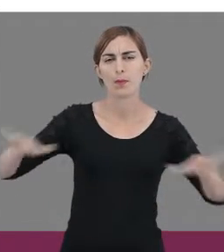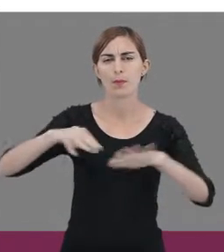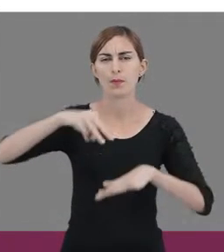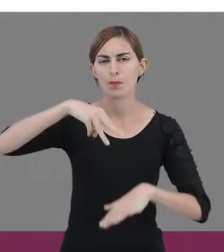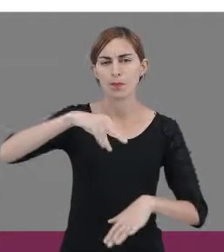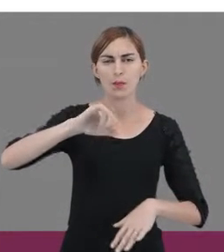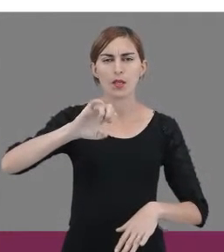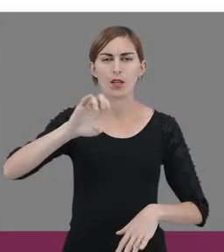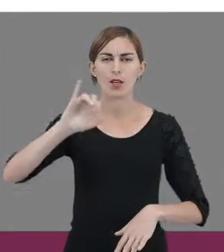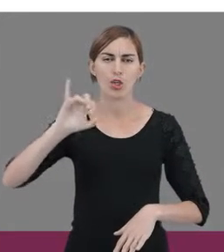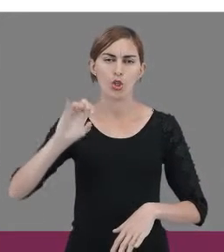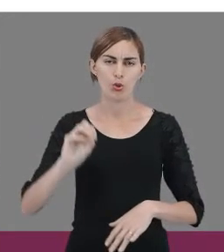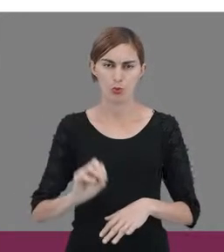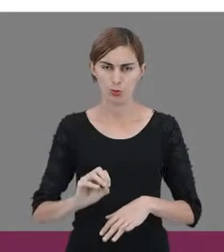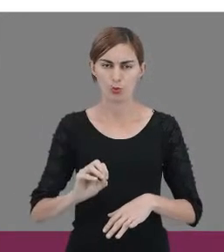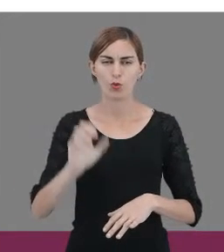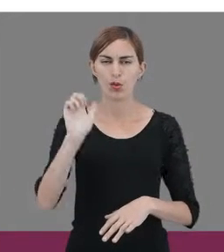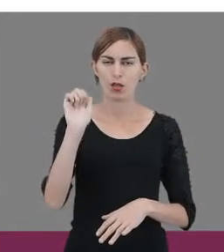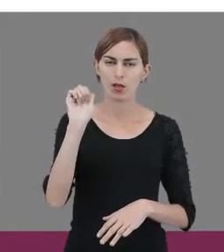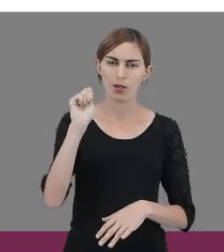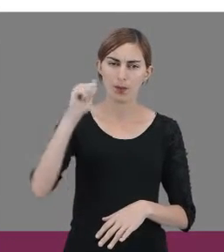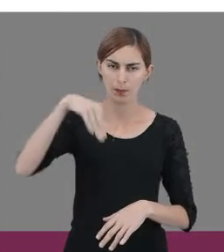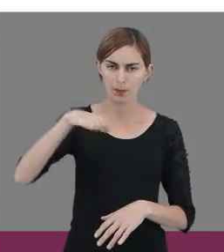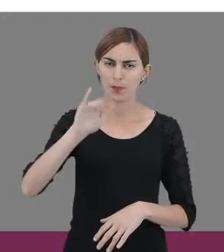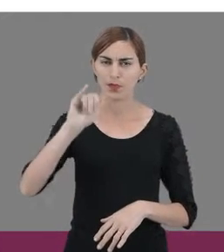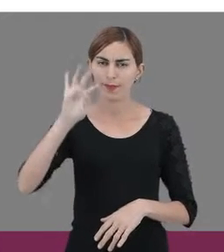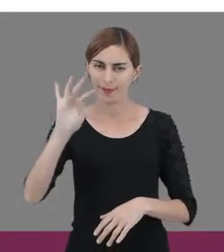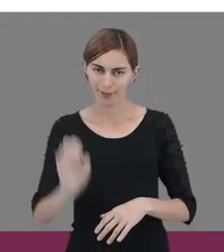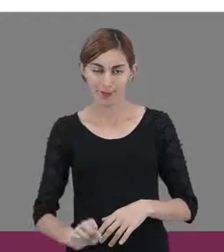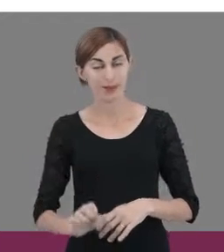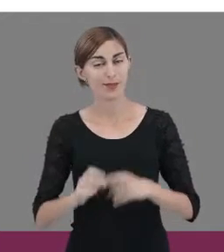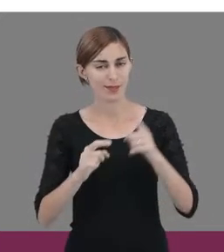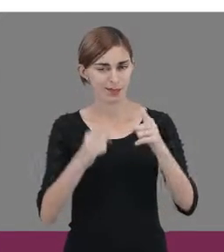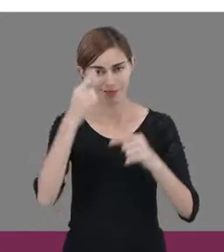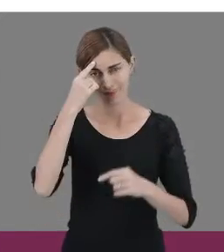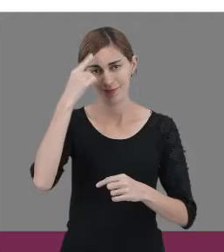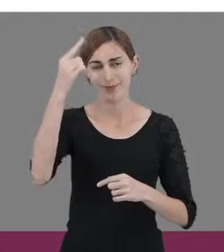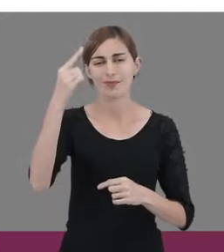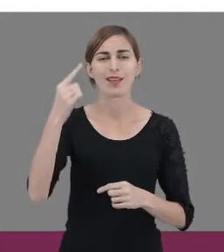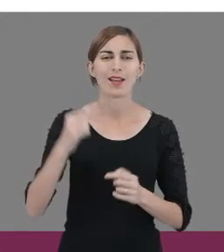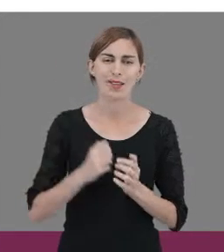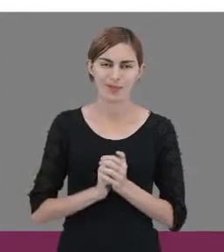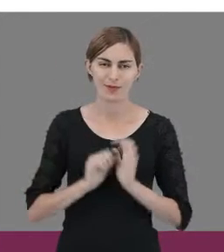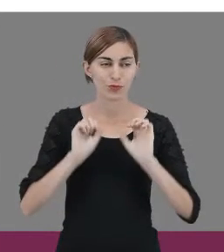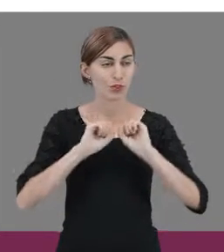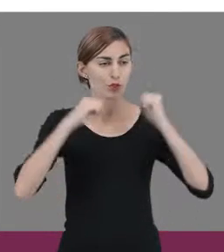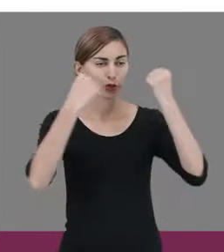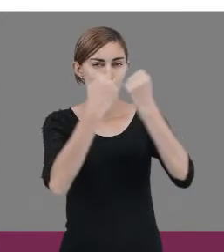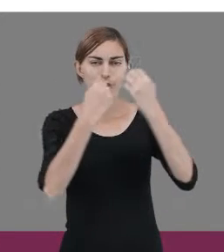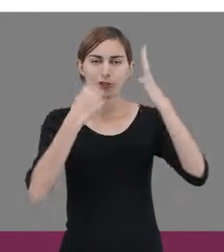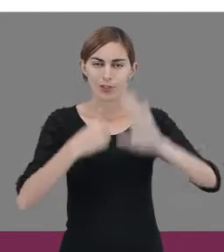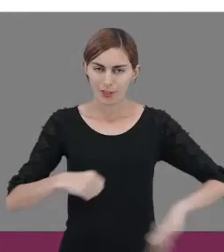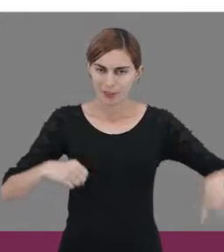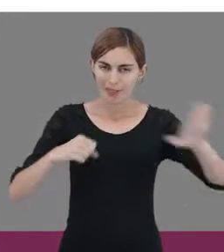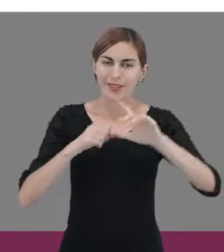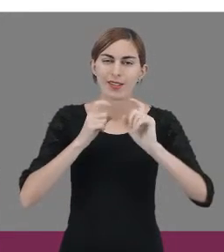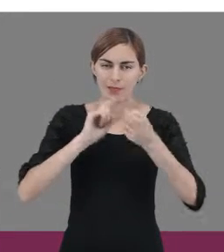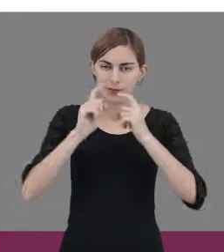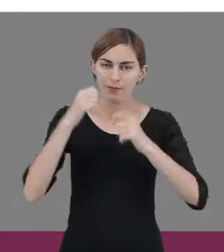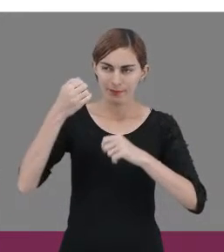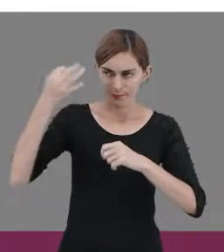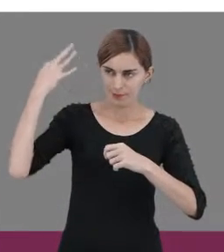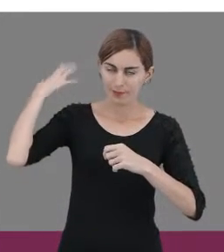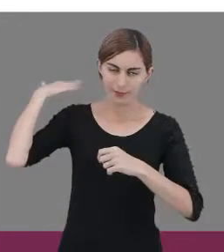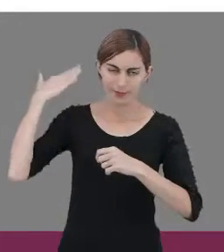ambiente e, basicamente, a ideia do fator social que eu discutia há pouco. Seria